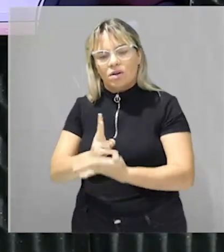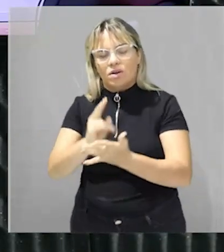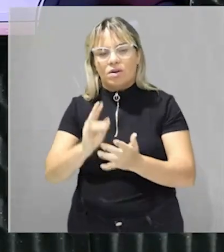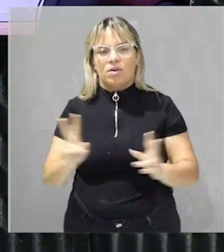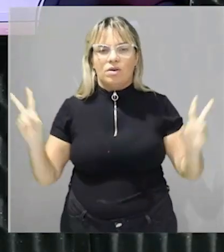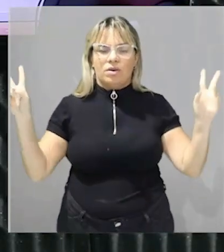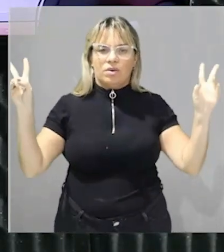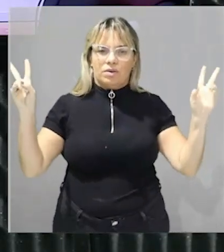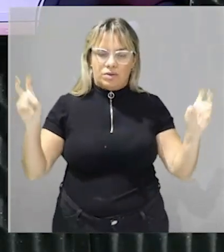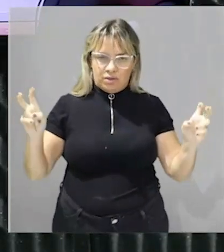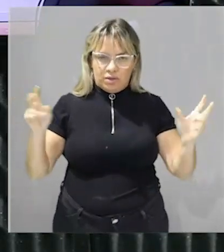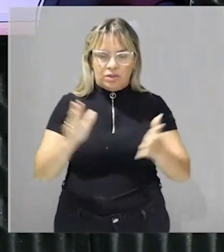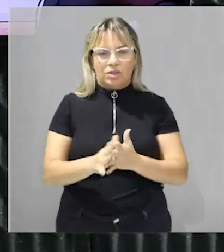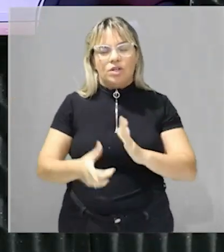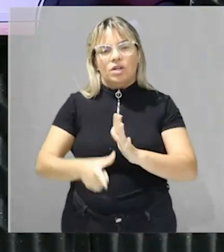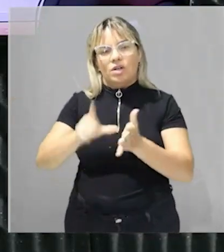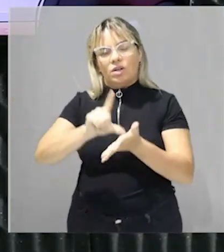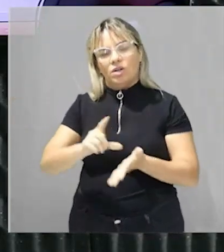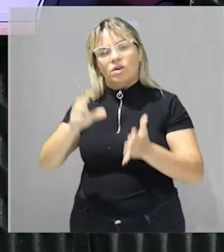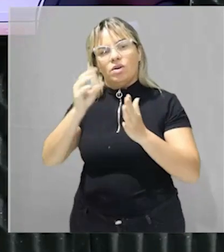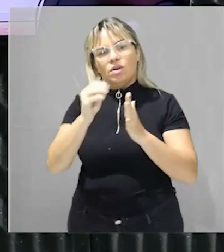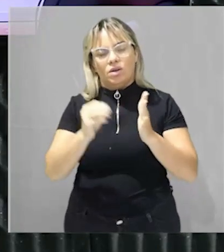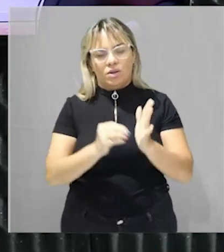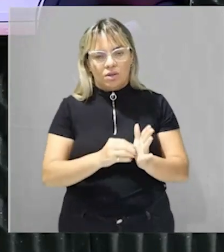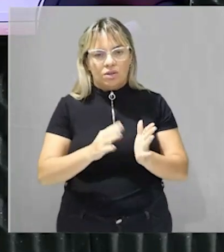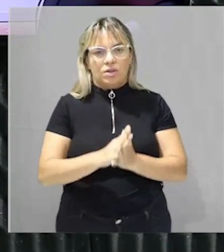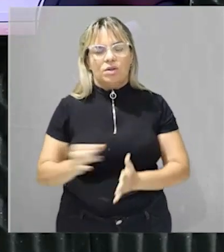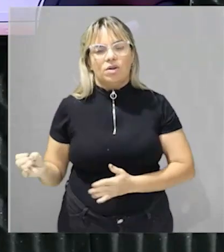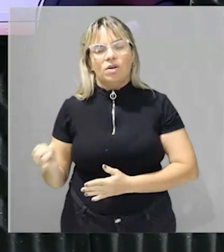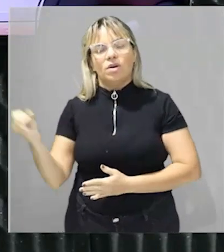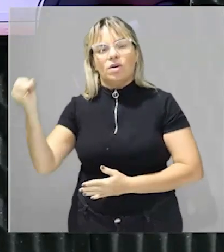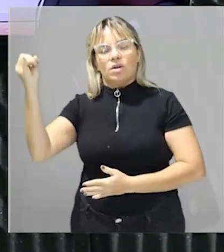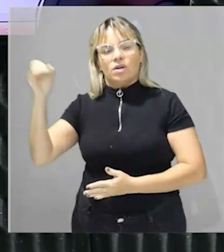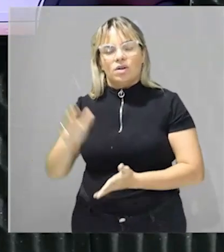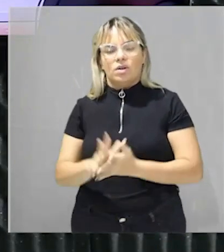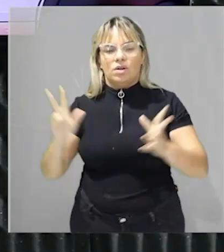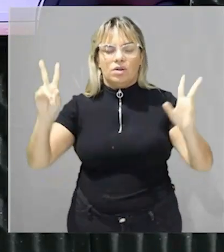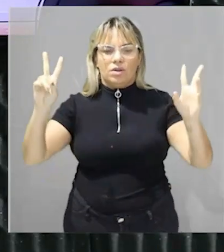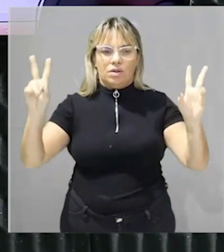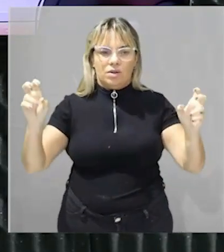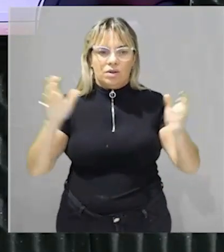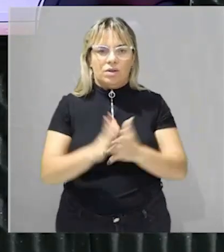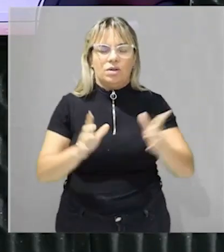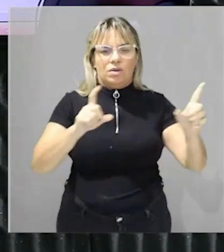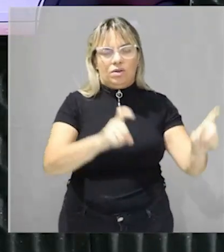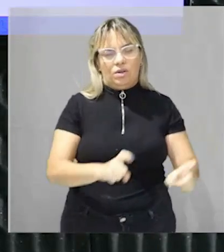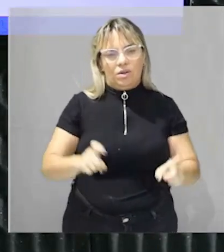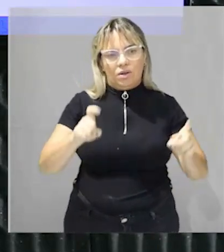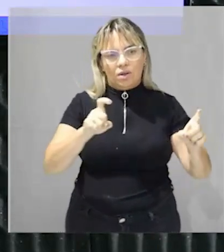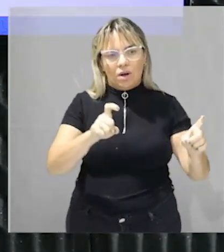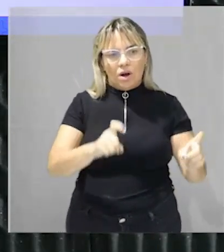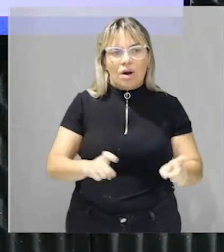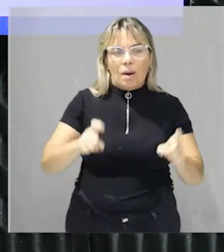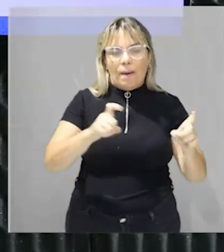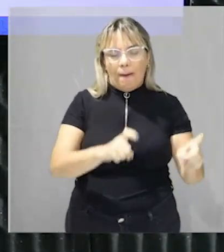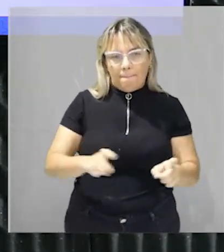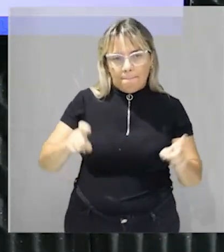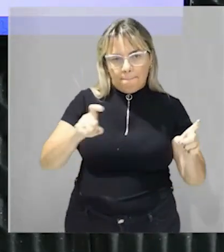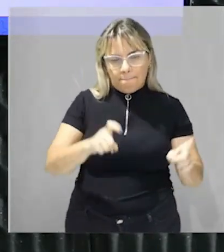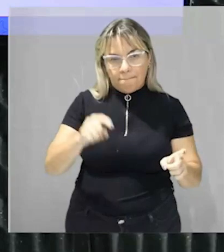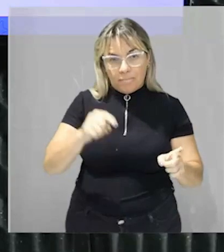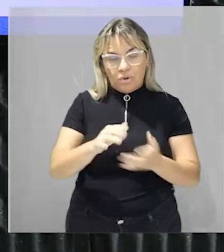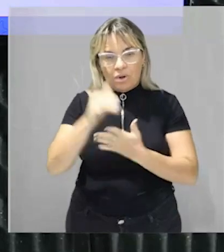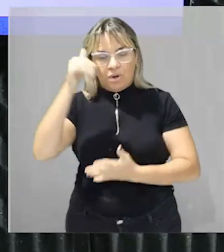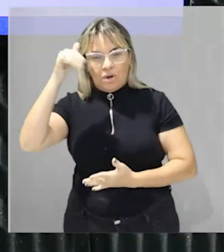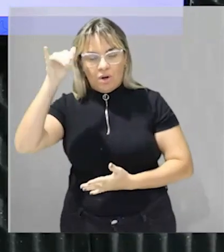temática que eu falei na aula passada uma temática muito importante que é a temática de agropecuária mundial e eu falei